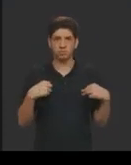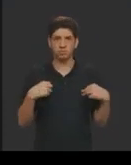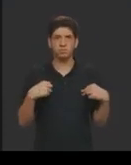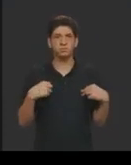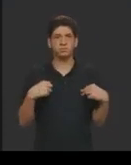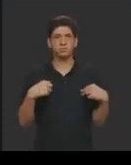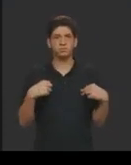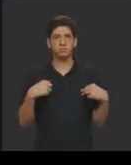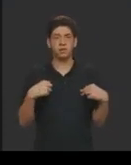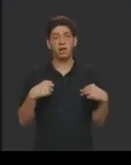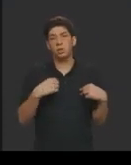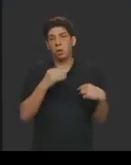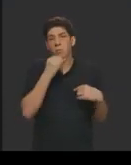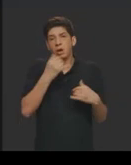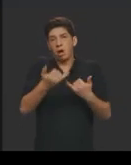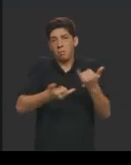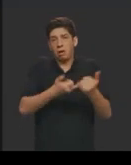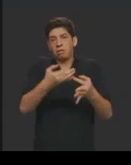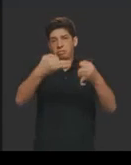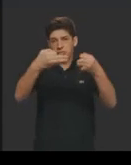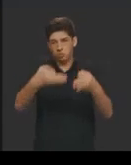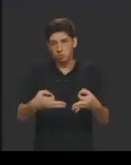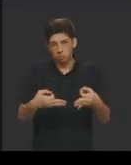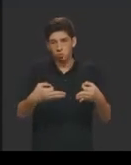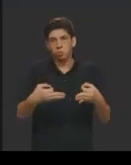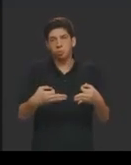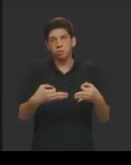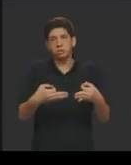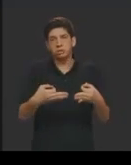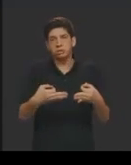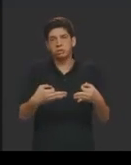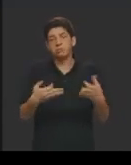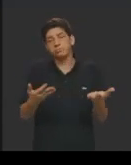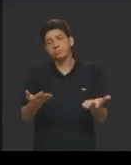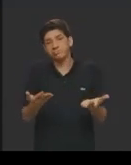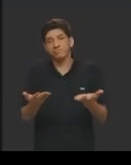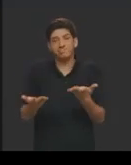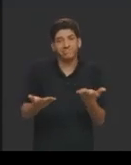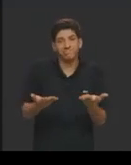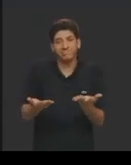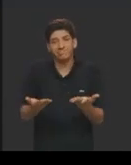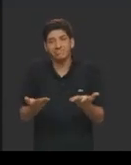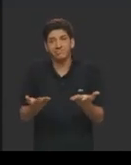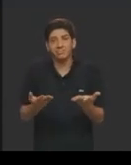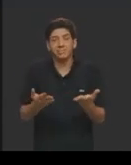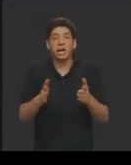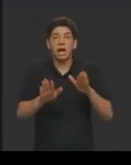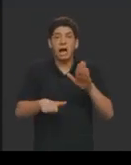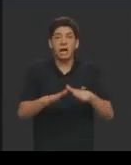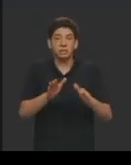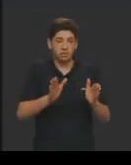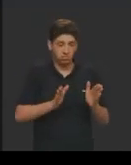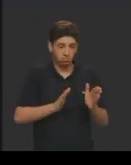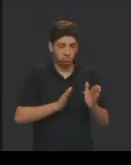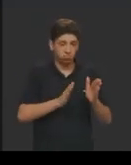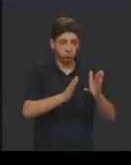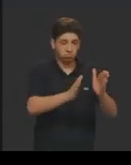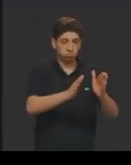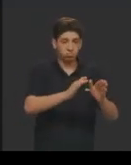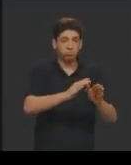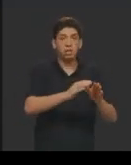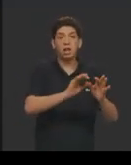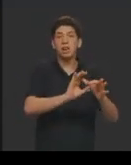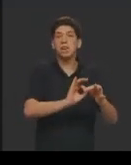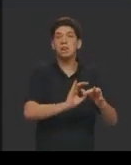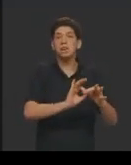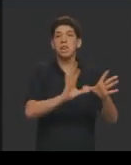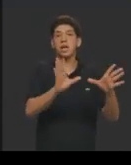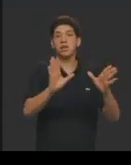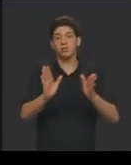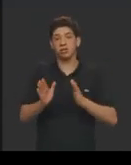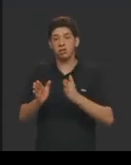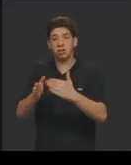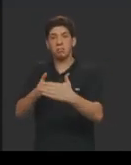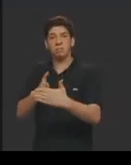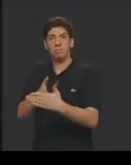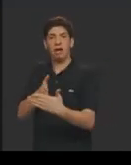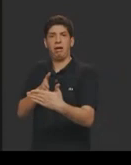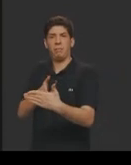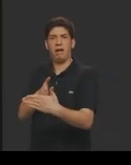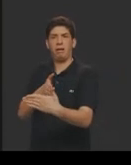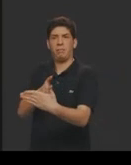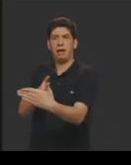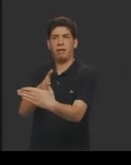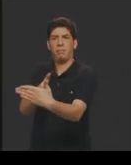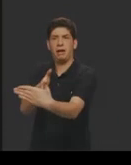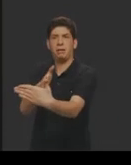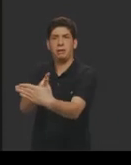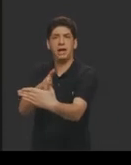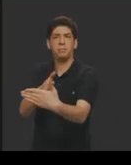como um jogo justo, não é, de fato acontece isso, porque tem uma pessoa que tem uma série de acessos, as outras não, e isso vai dificultar muito esse